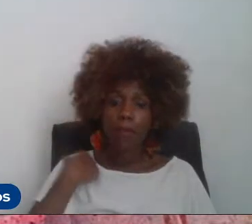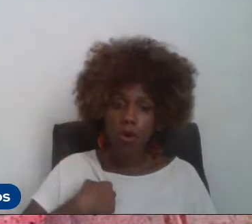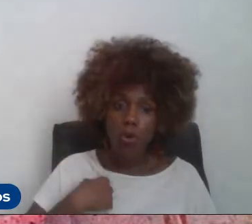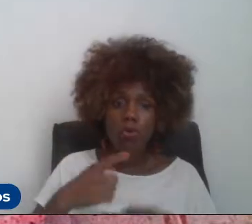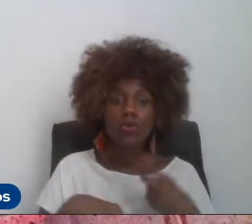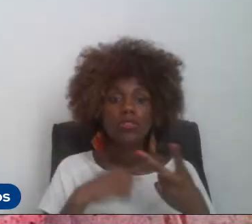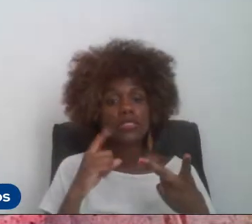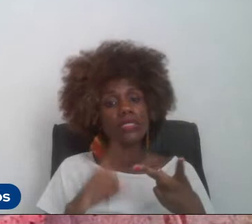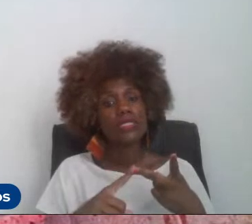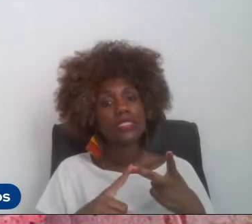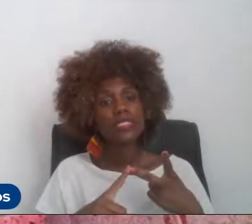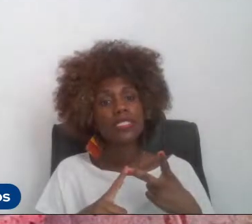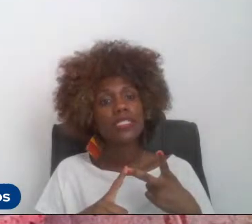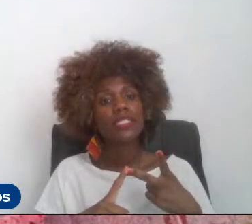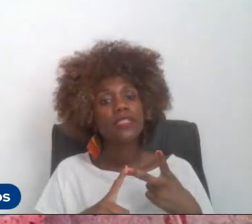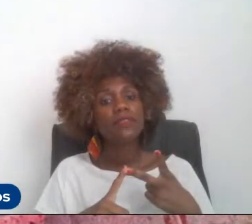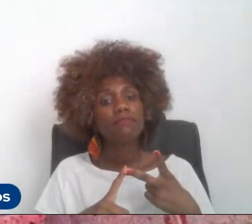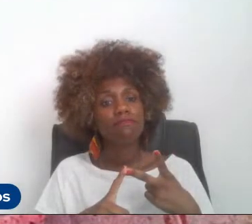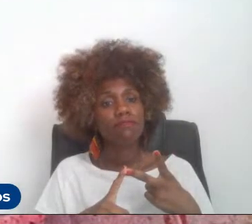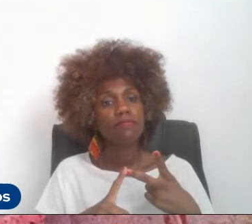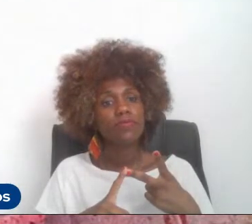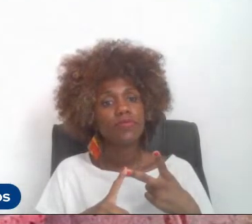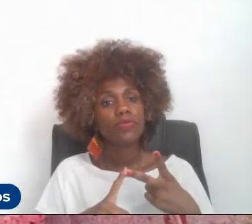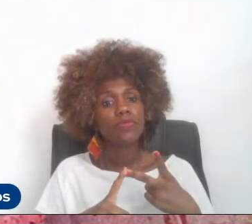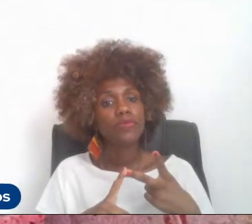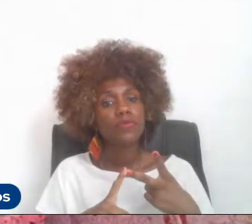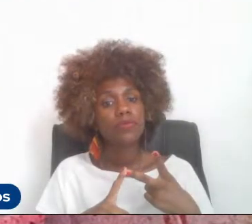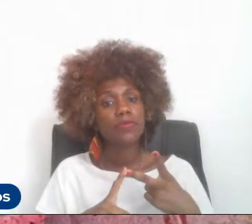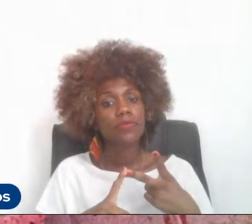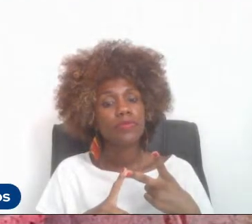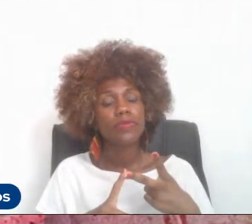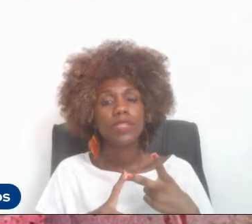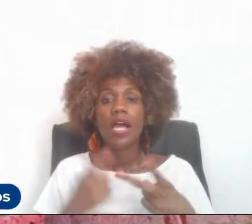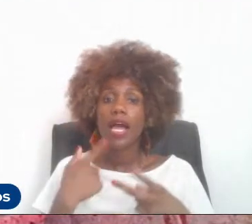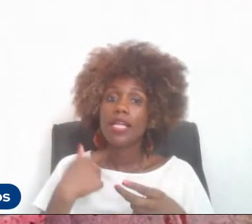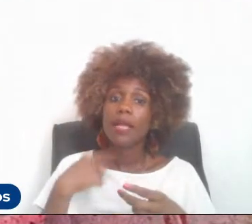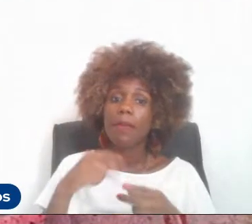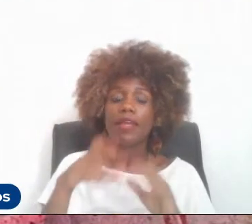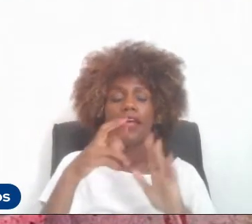o estabelecimento de critérios para políticas,